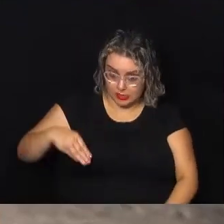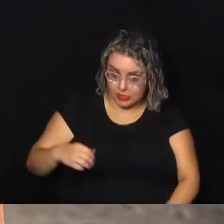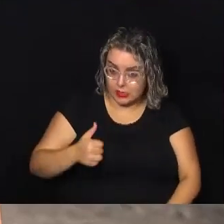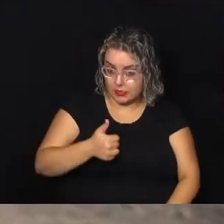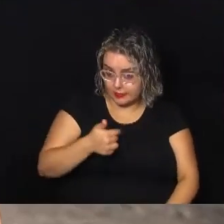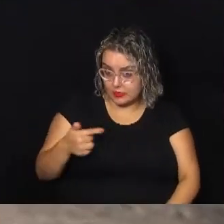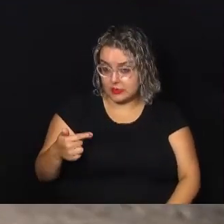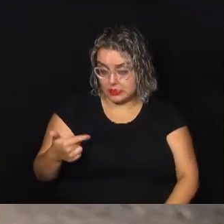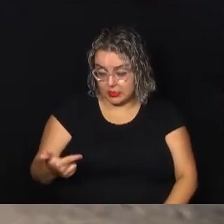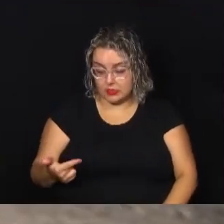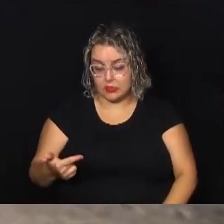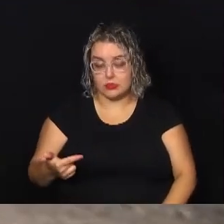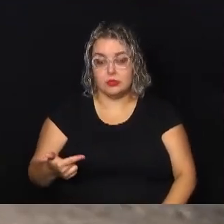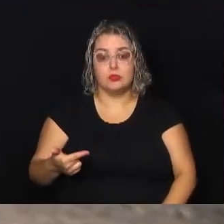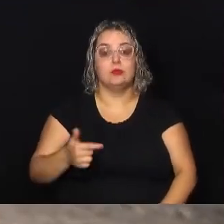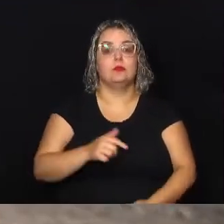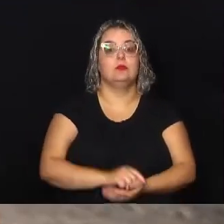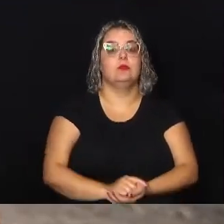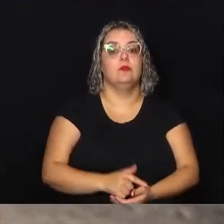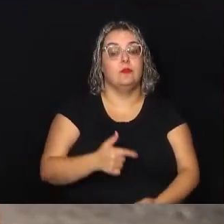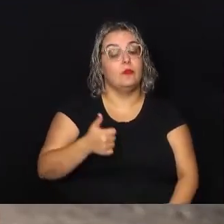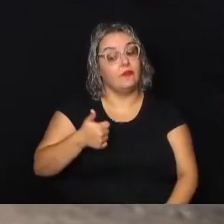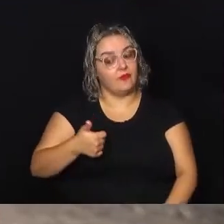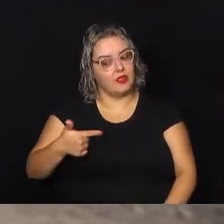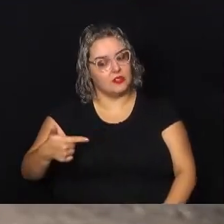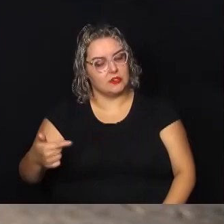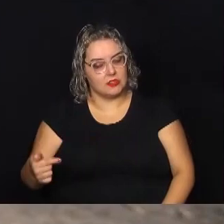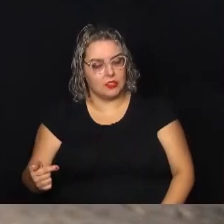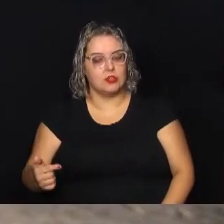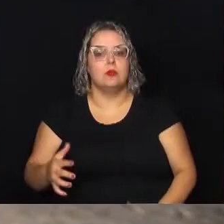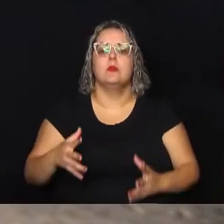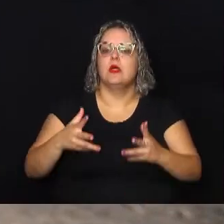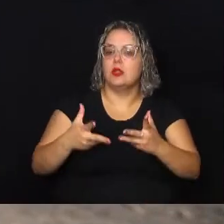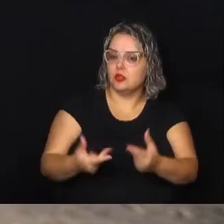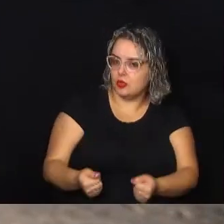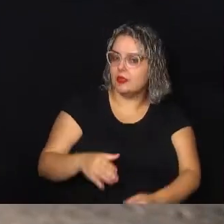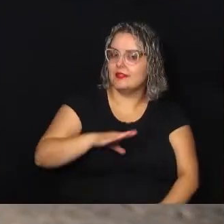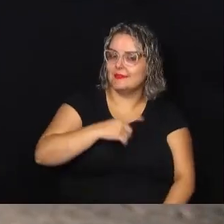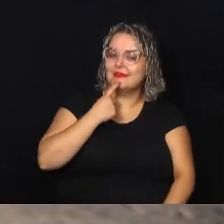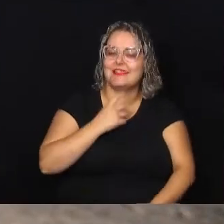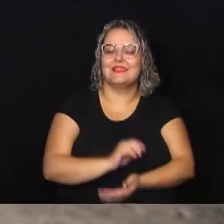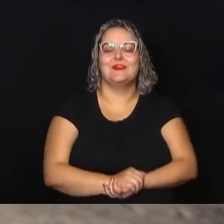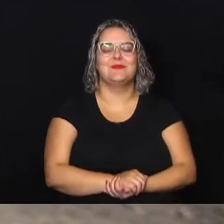com certeza um benefício enorme para Sousa, Joaquim Egídio e toda a Campinas.